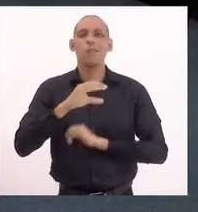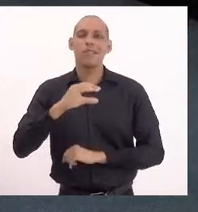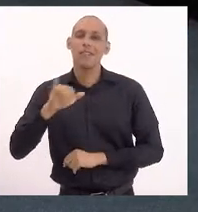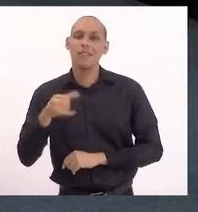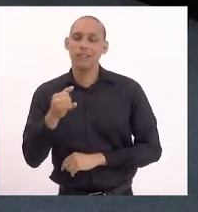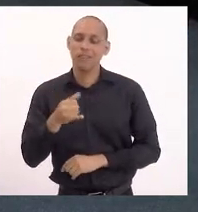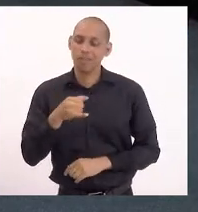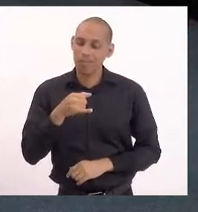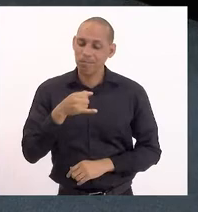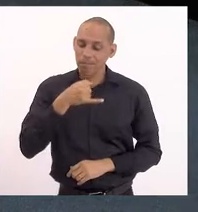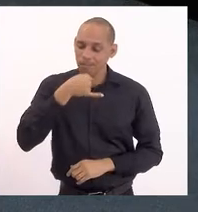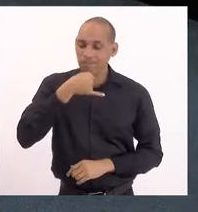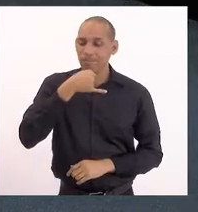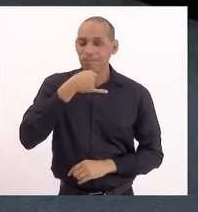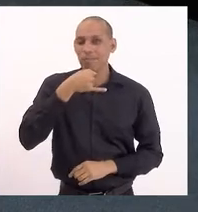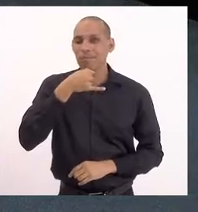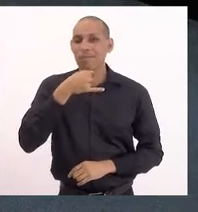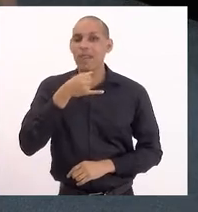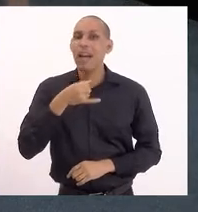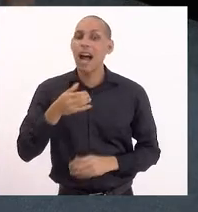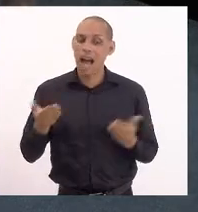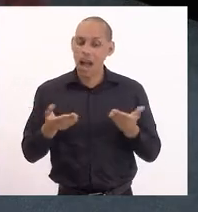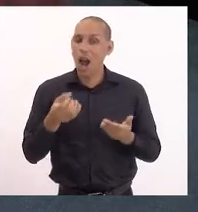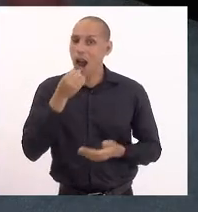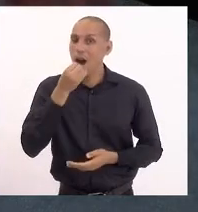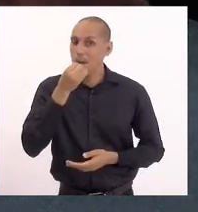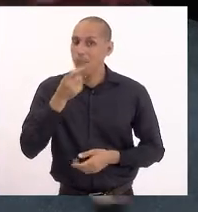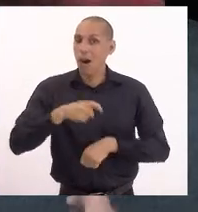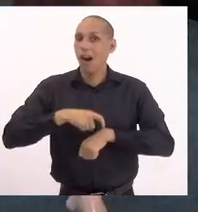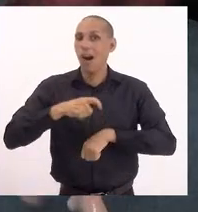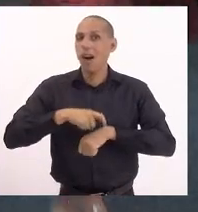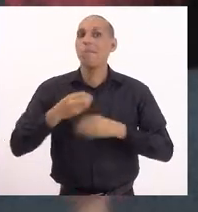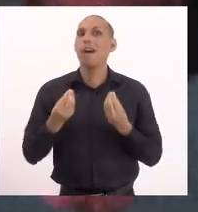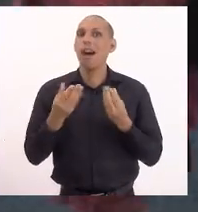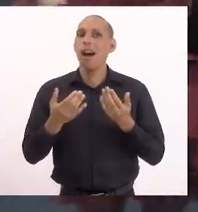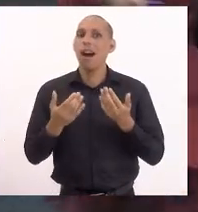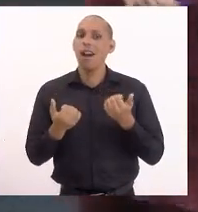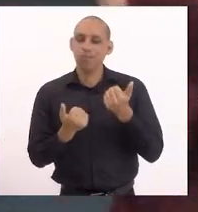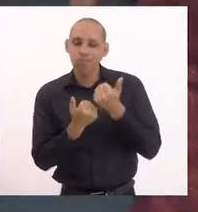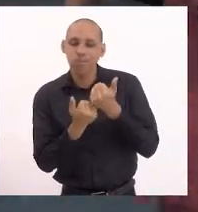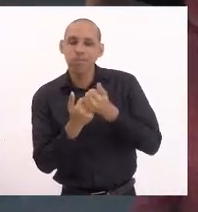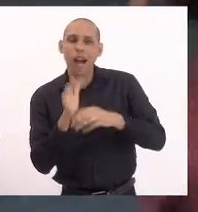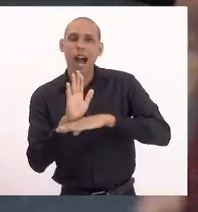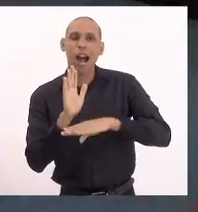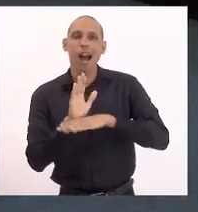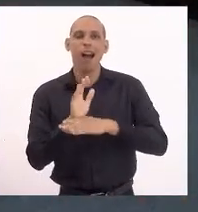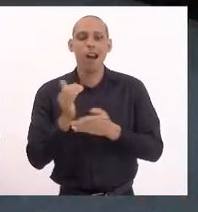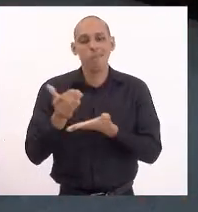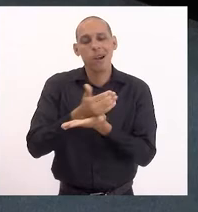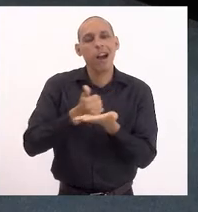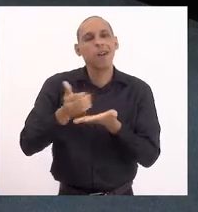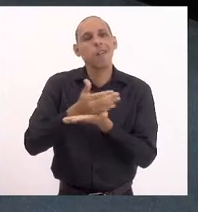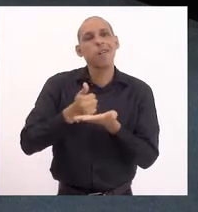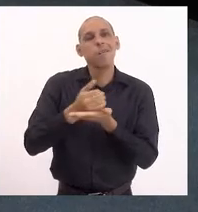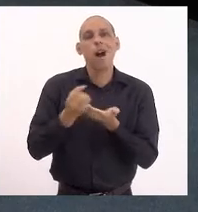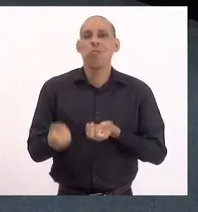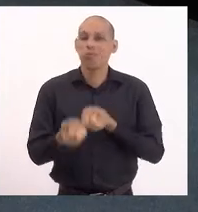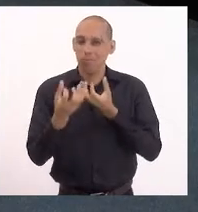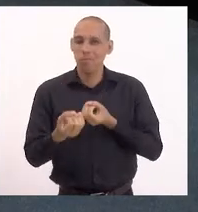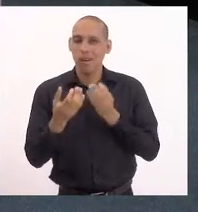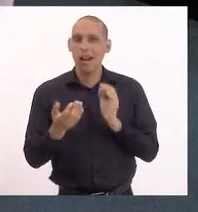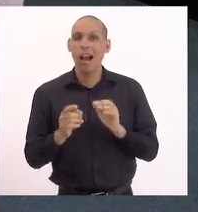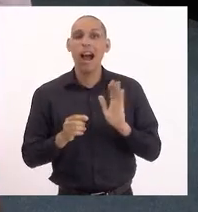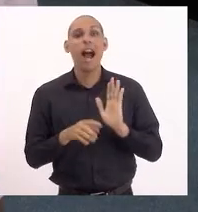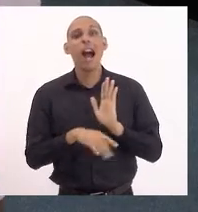lamentando que eu acho que seria um bom momento para contribuir na coleta de dados para possibilitar a análise desse dossiê.